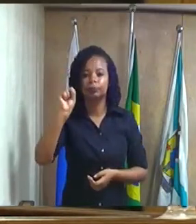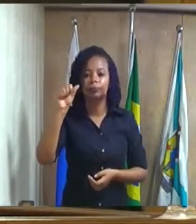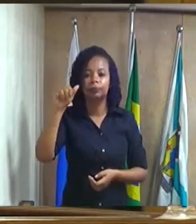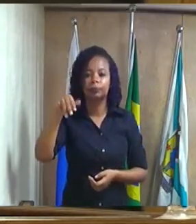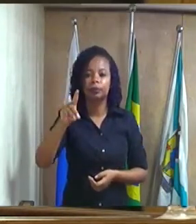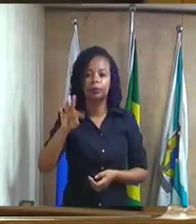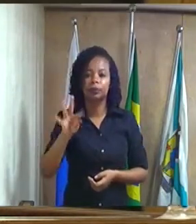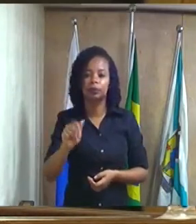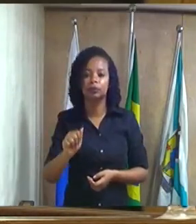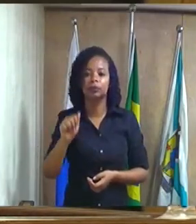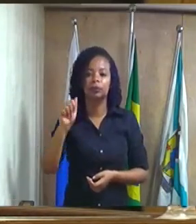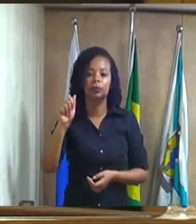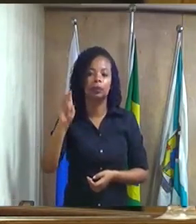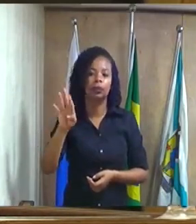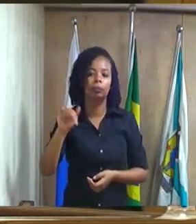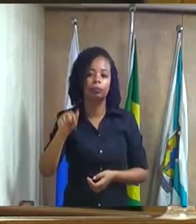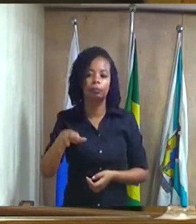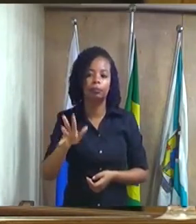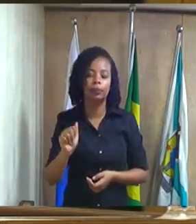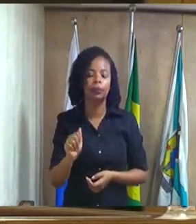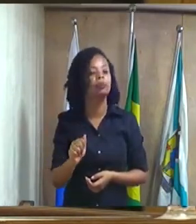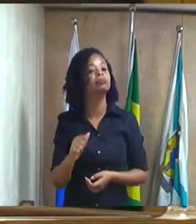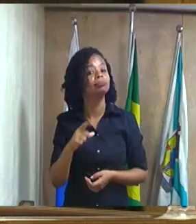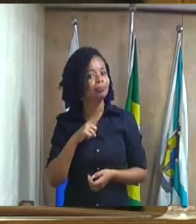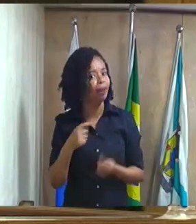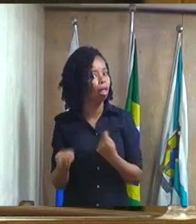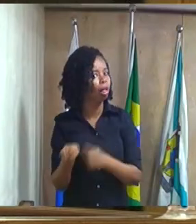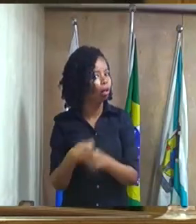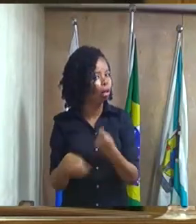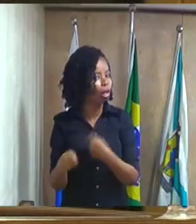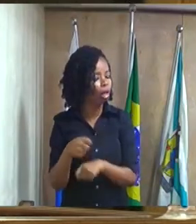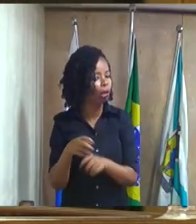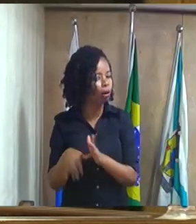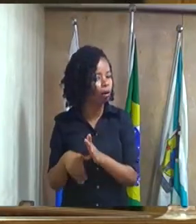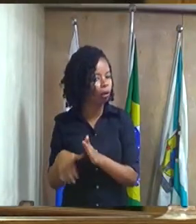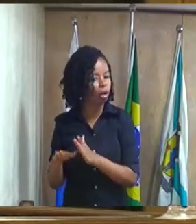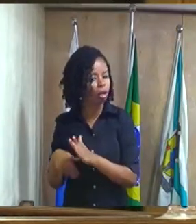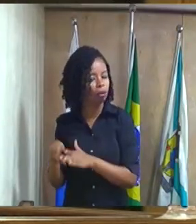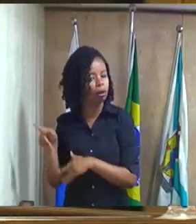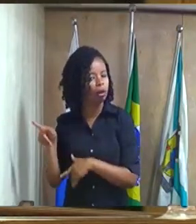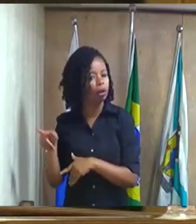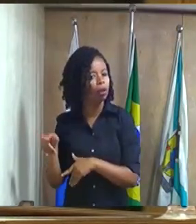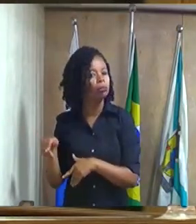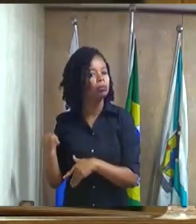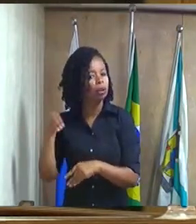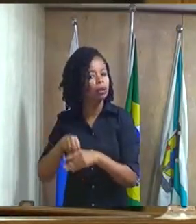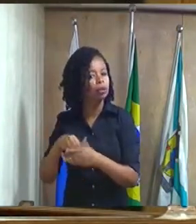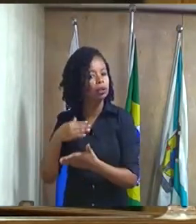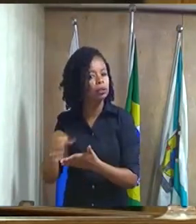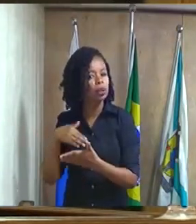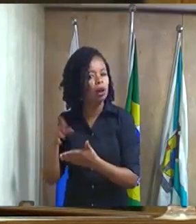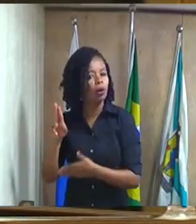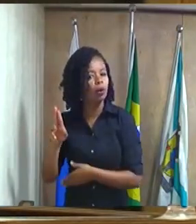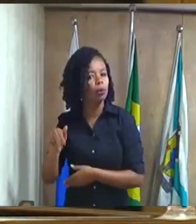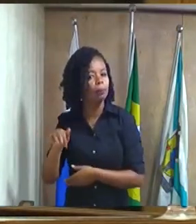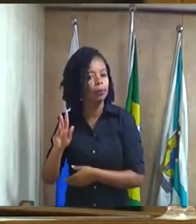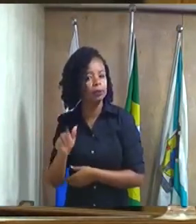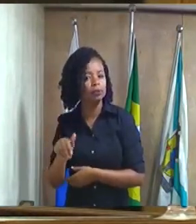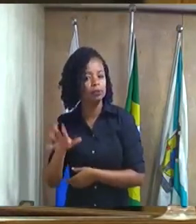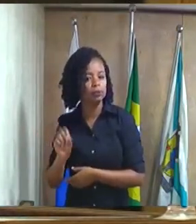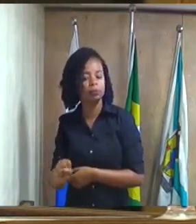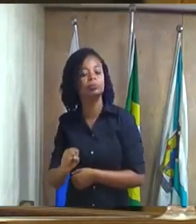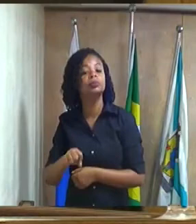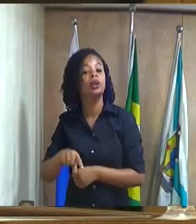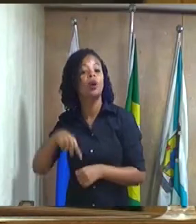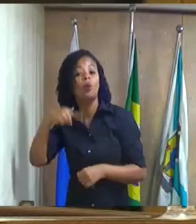que passou pela negociata passou dentro da secretaria de urbanismo ela está trabalhando lá tem uma empresa que chama Coca-Cola que tem outra